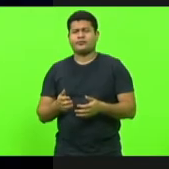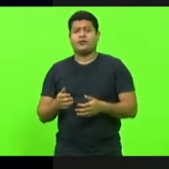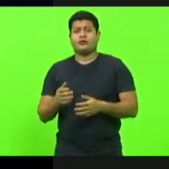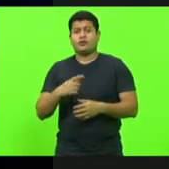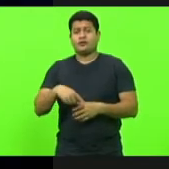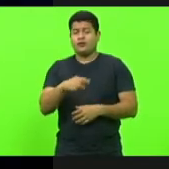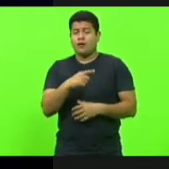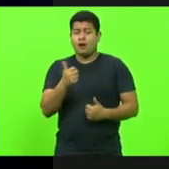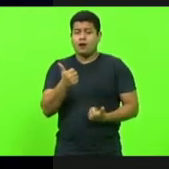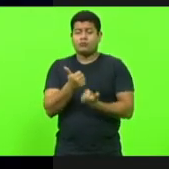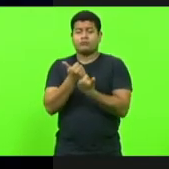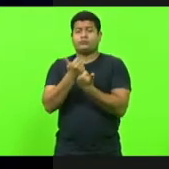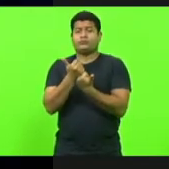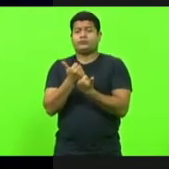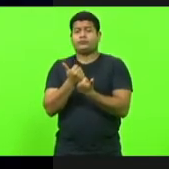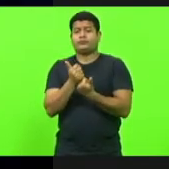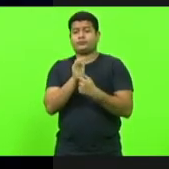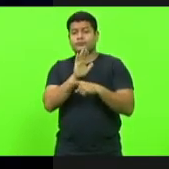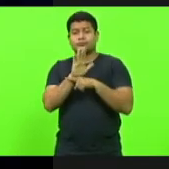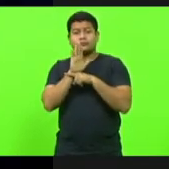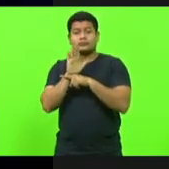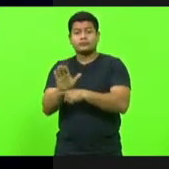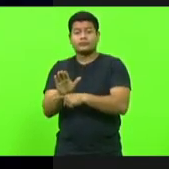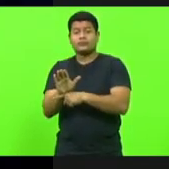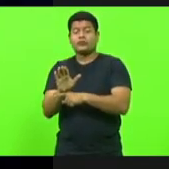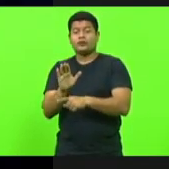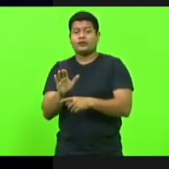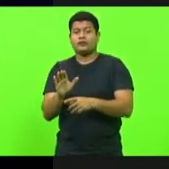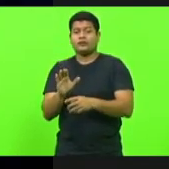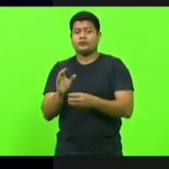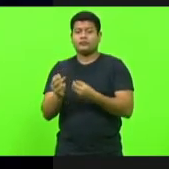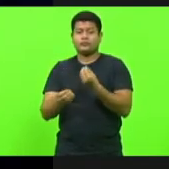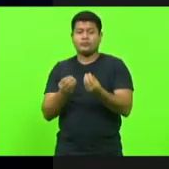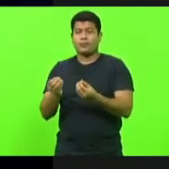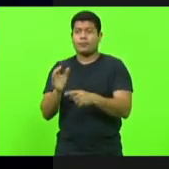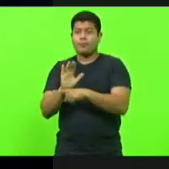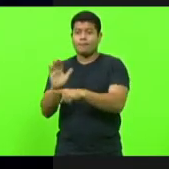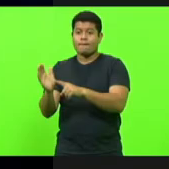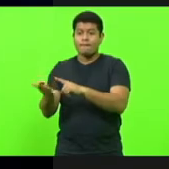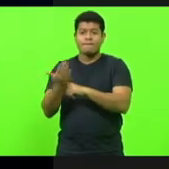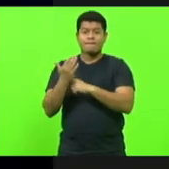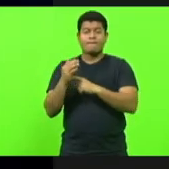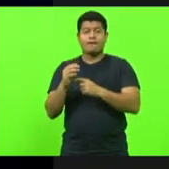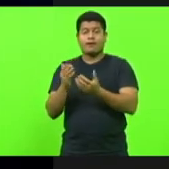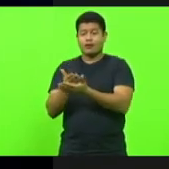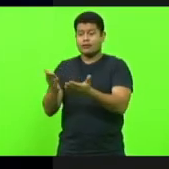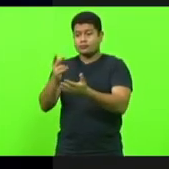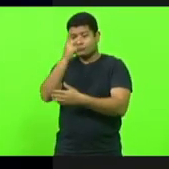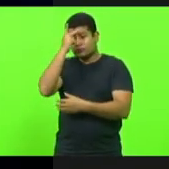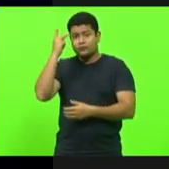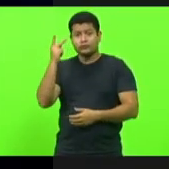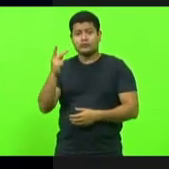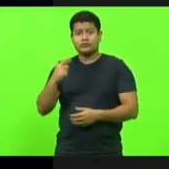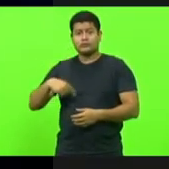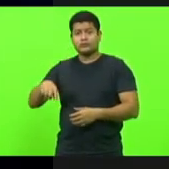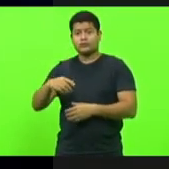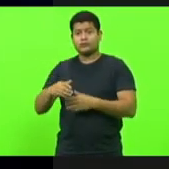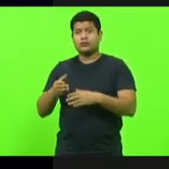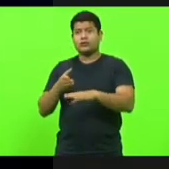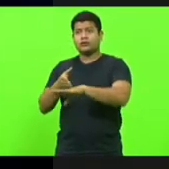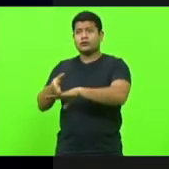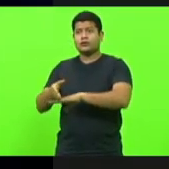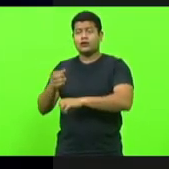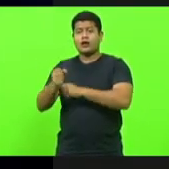apoio e ajudarmos aqueles que nos ajudam nos municípios que são as pessoas que nós recorremos de quatro em quatro